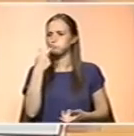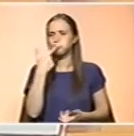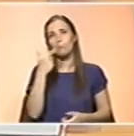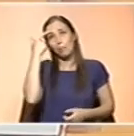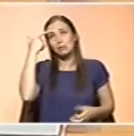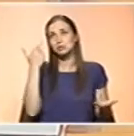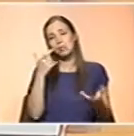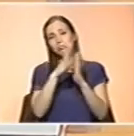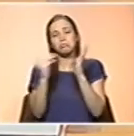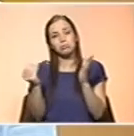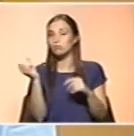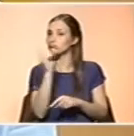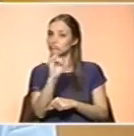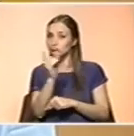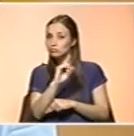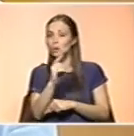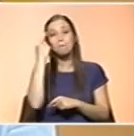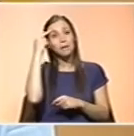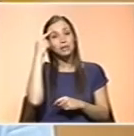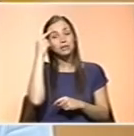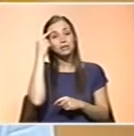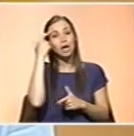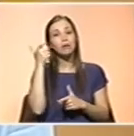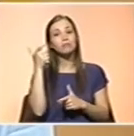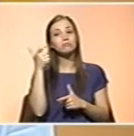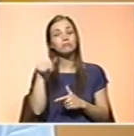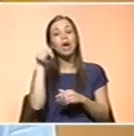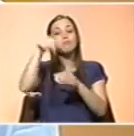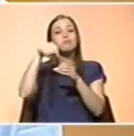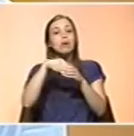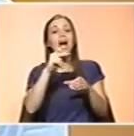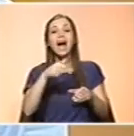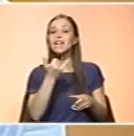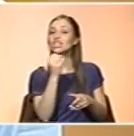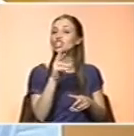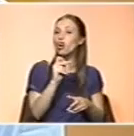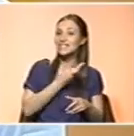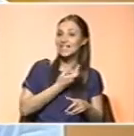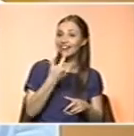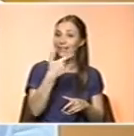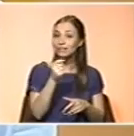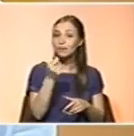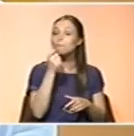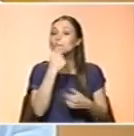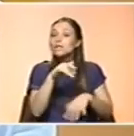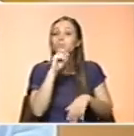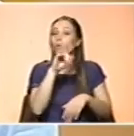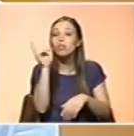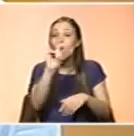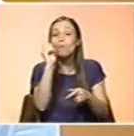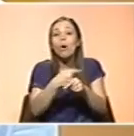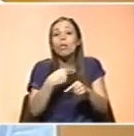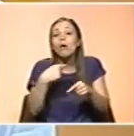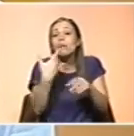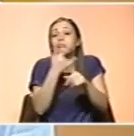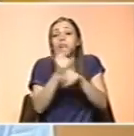Pensamos que os compostos benéficos são os antioxidantes, mas podem não ser. Podem ser outros dos milhares que o alimento tem. Pode